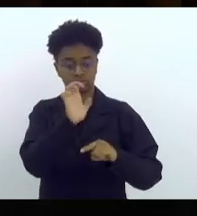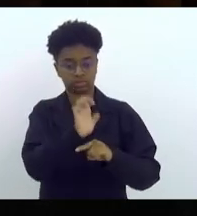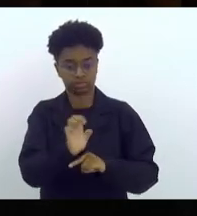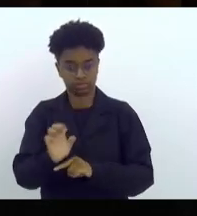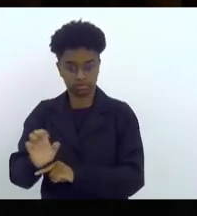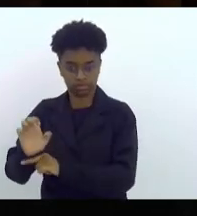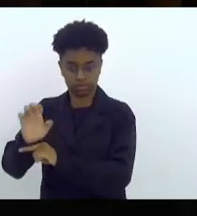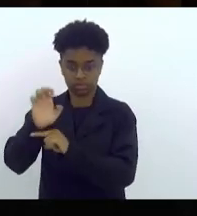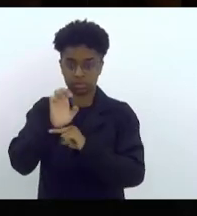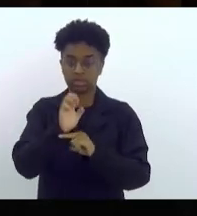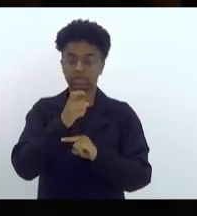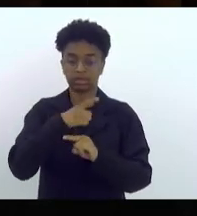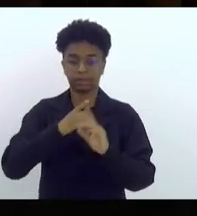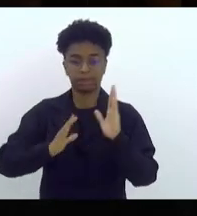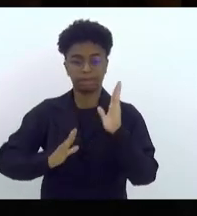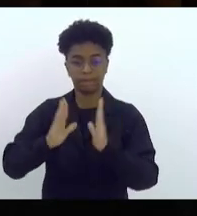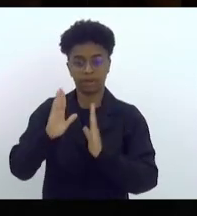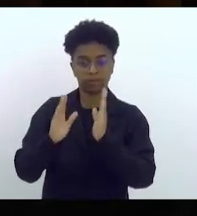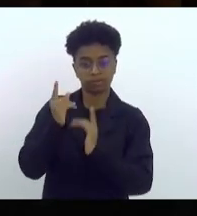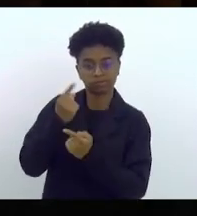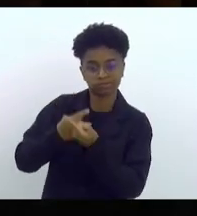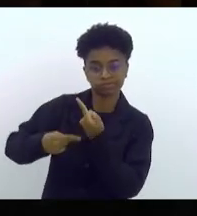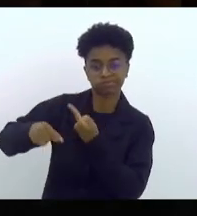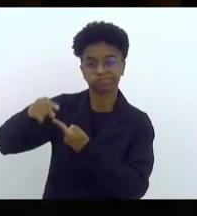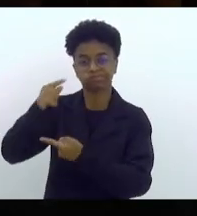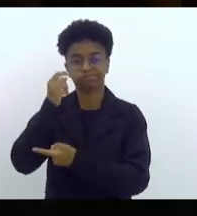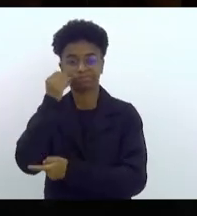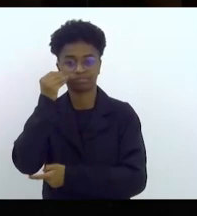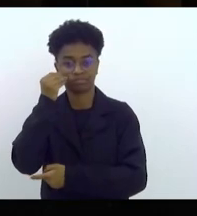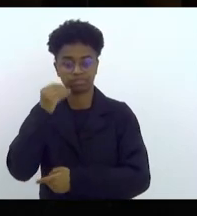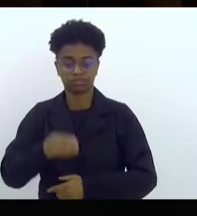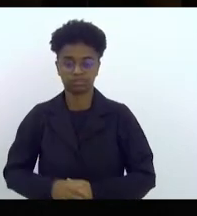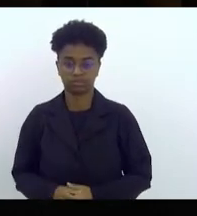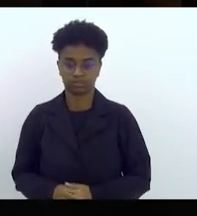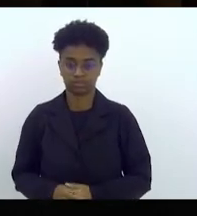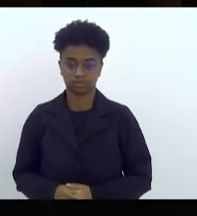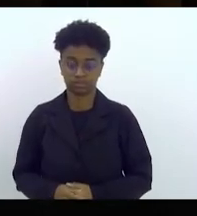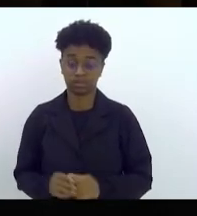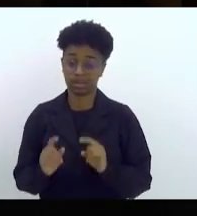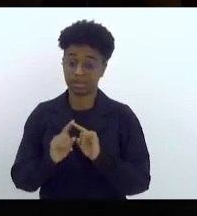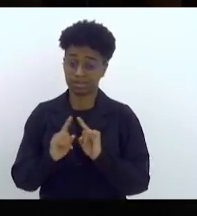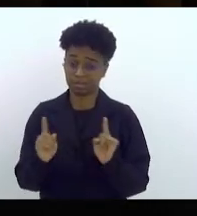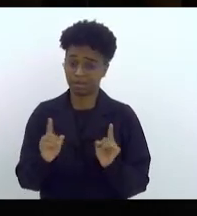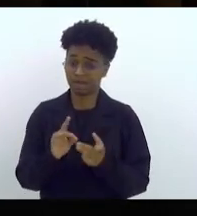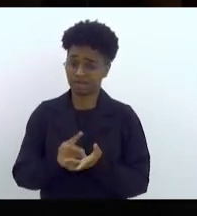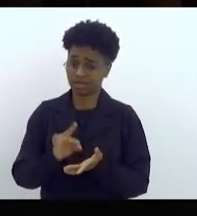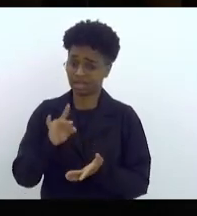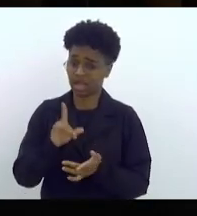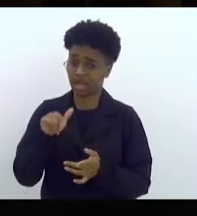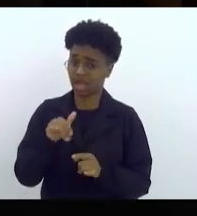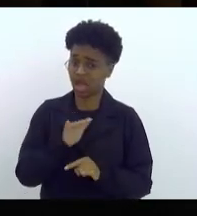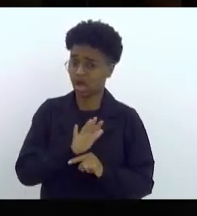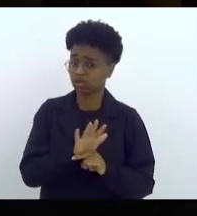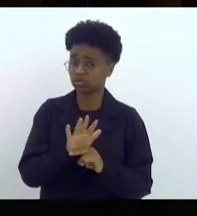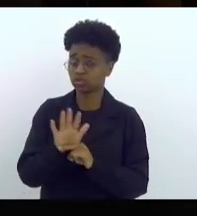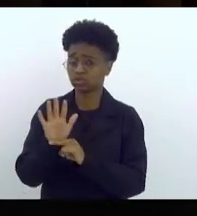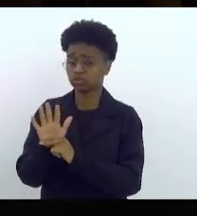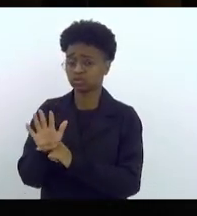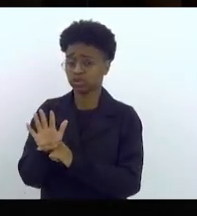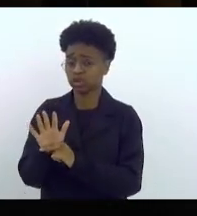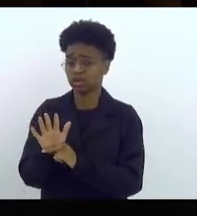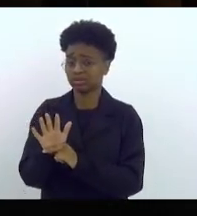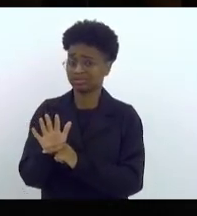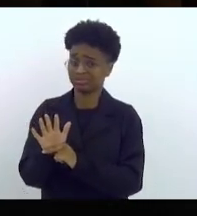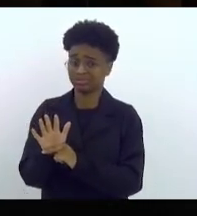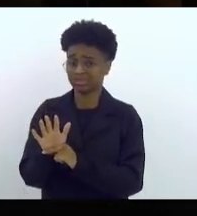em regime de recuperação fiscal. Mas será, sim, uma ajuda para botar